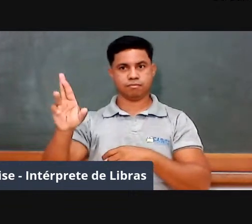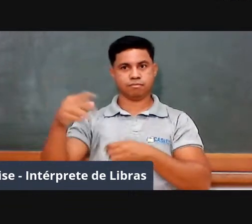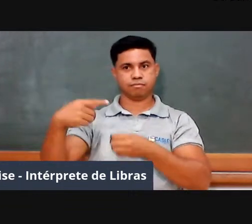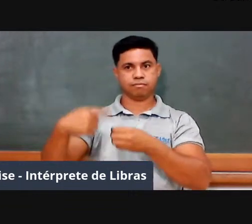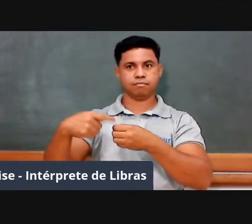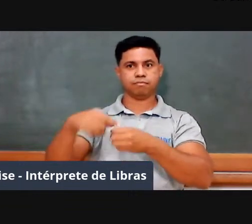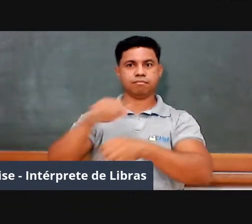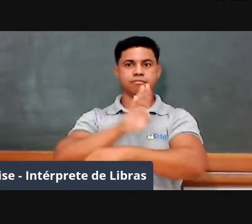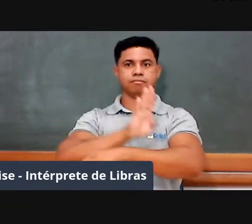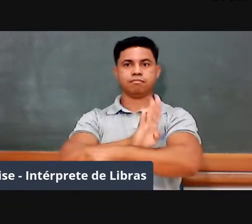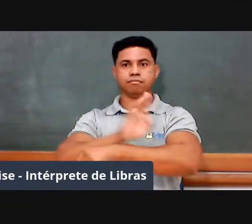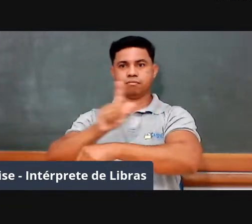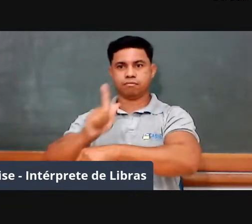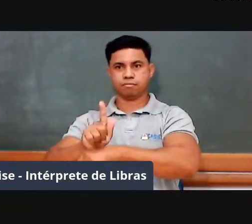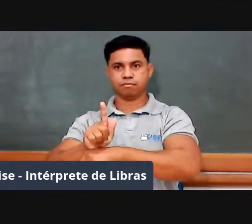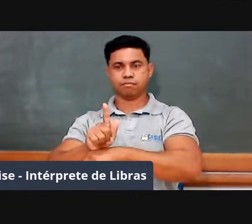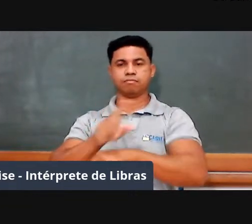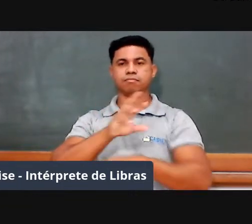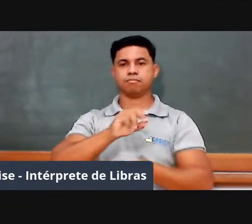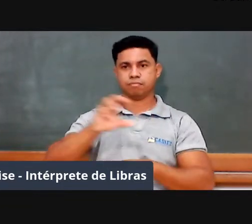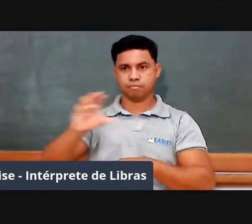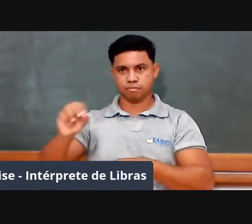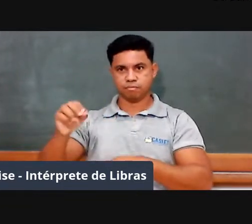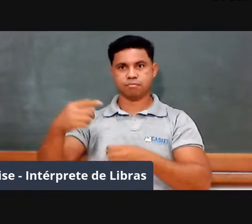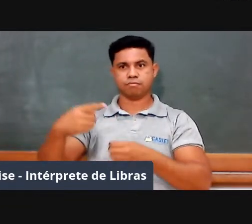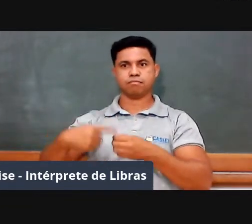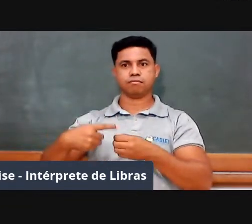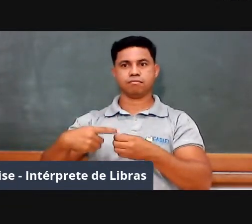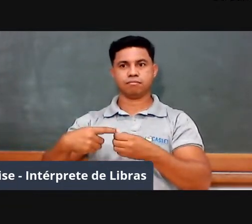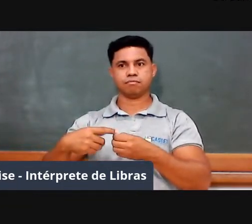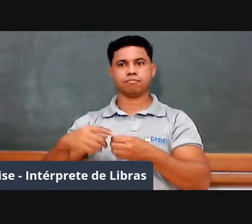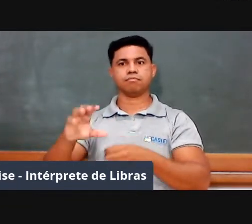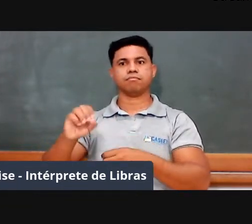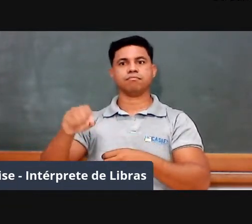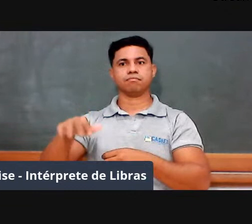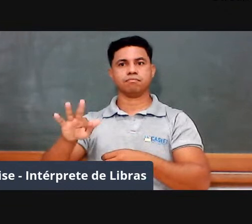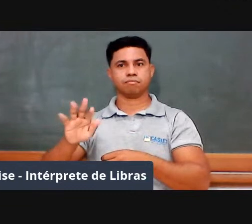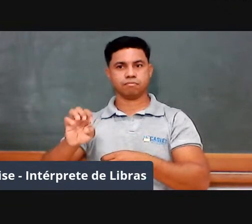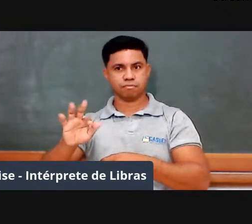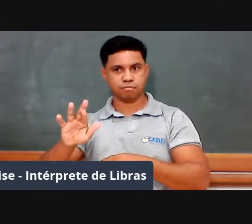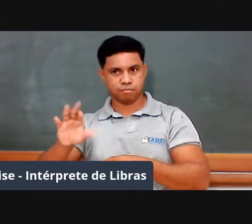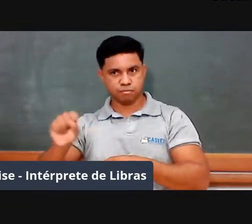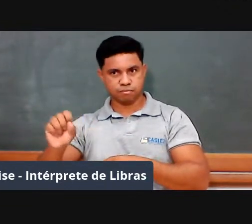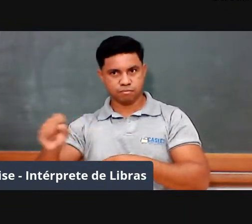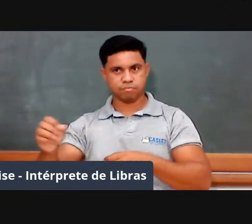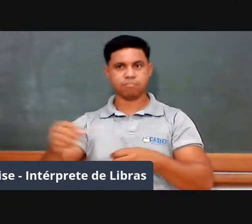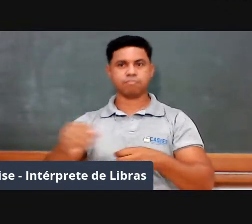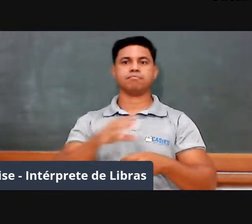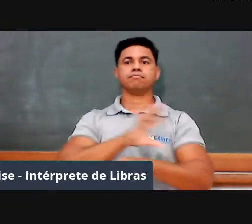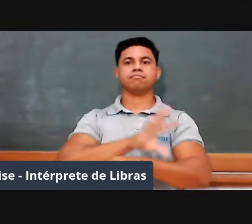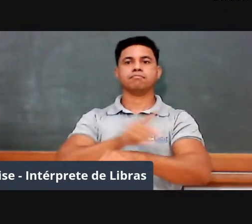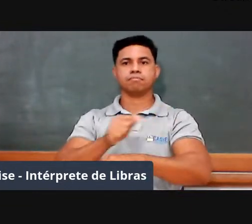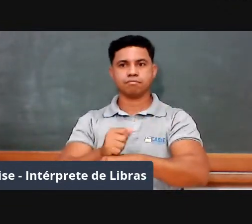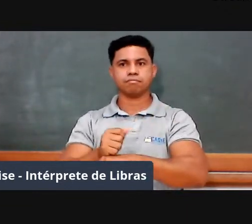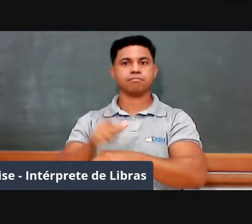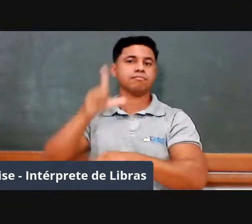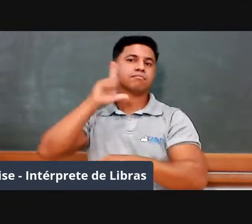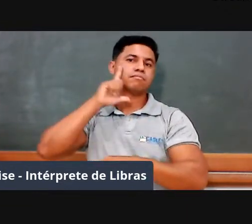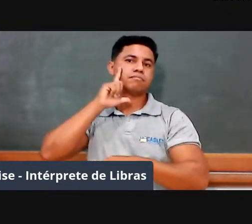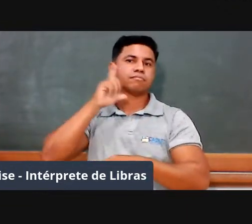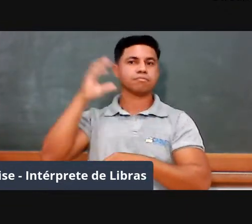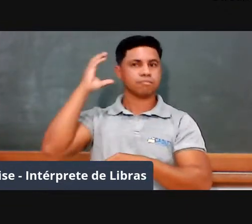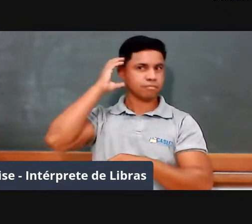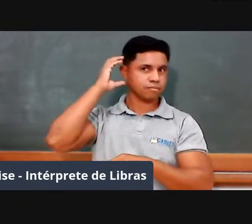Rondonópolis, Confresa, Sinop, Cáceres, Alta Floresta, Cuiabá, São